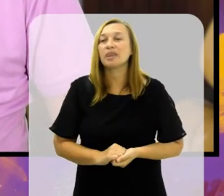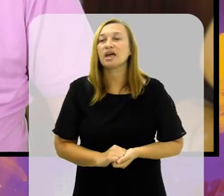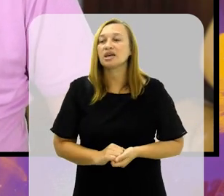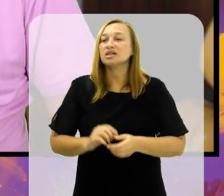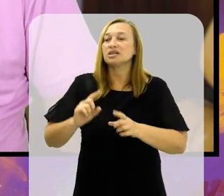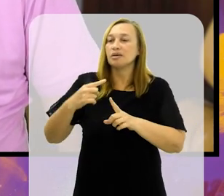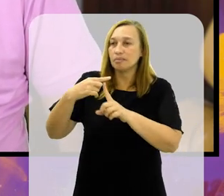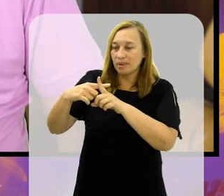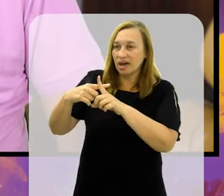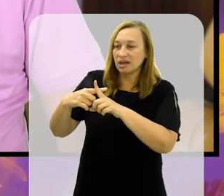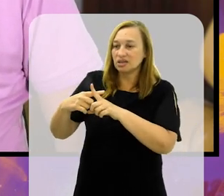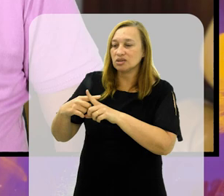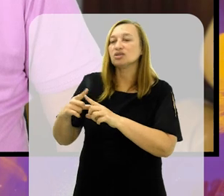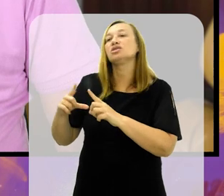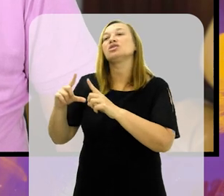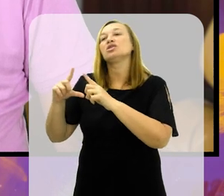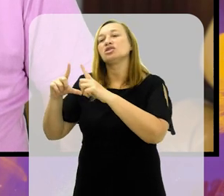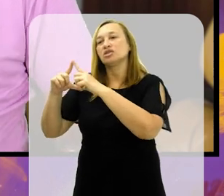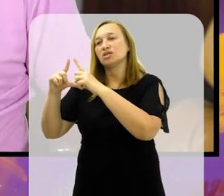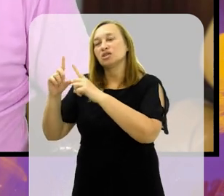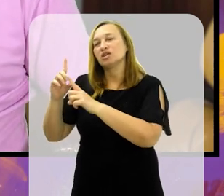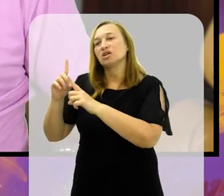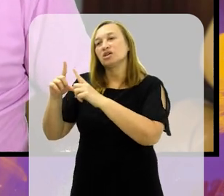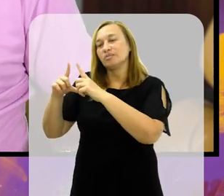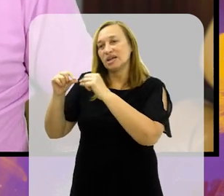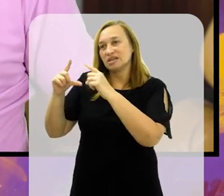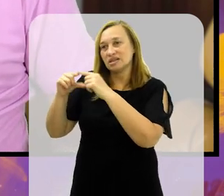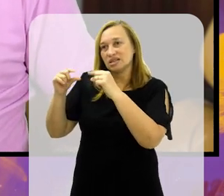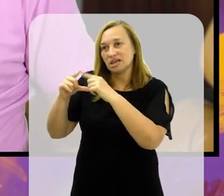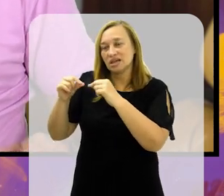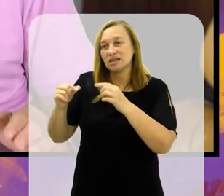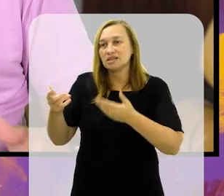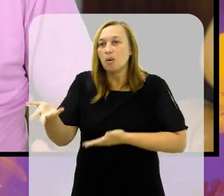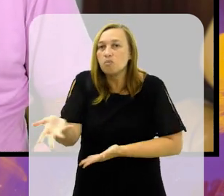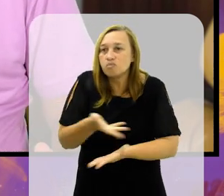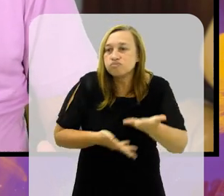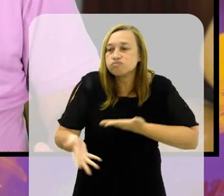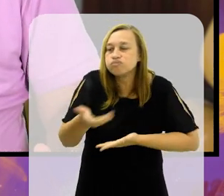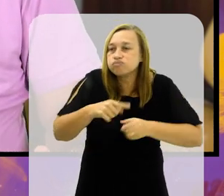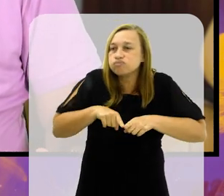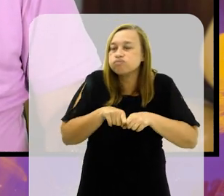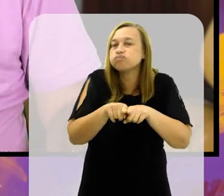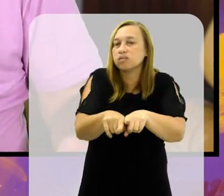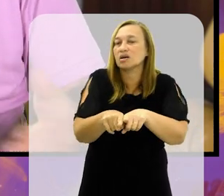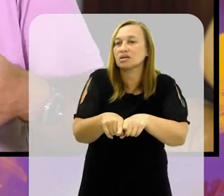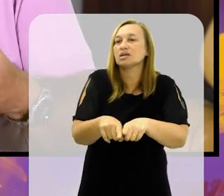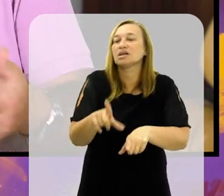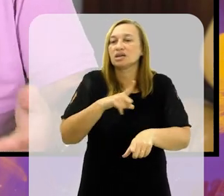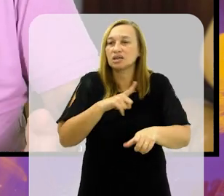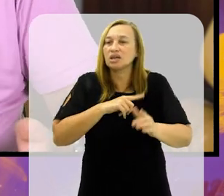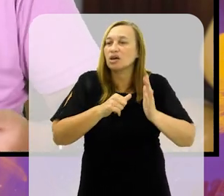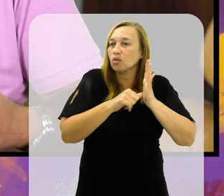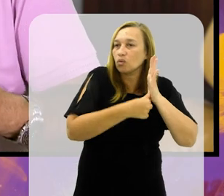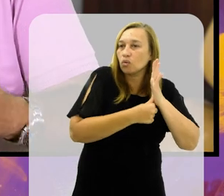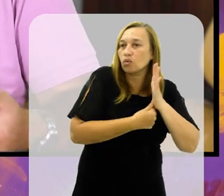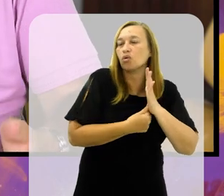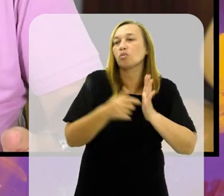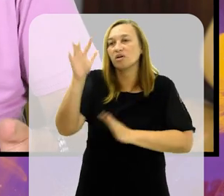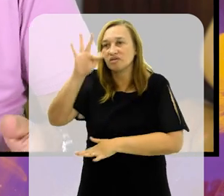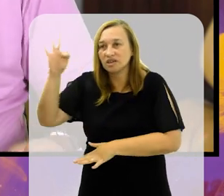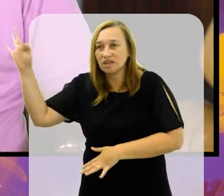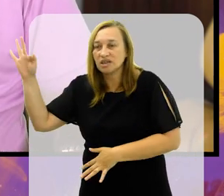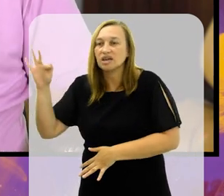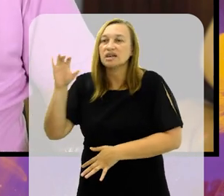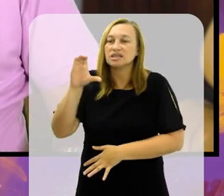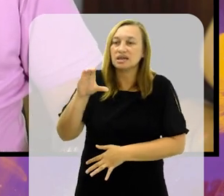os 26 estados, né, e mais o Distrito Federal. Então, eu acho isso muito importante e essa parceria, né, que a Suderge